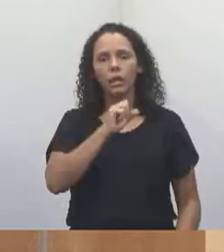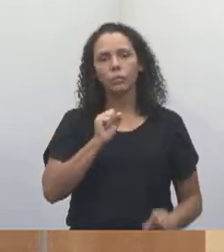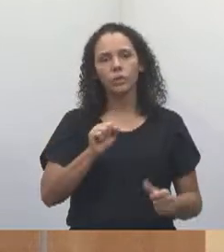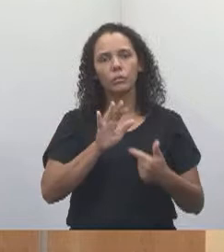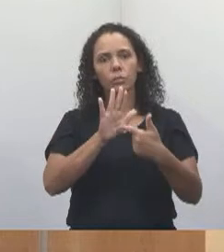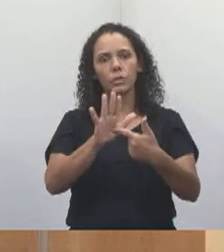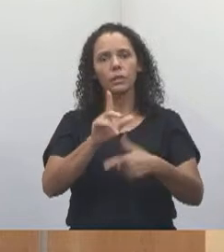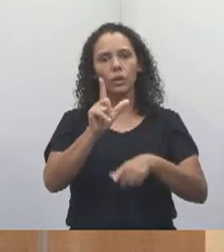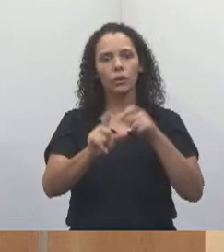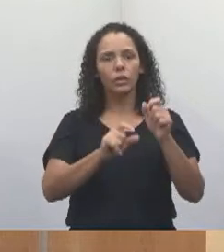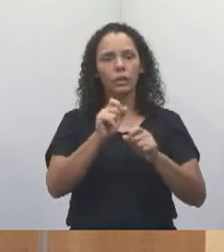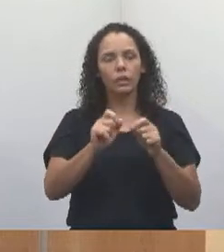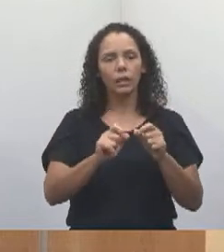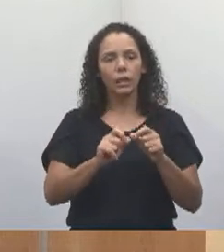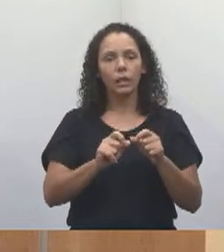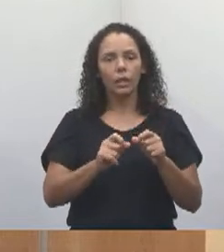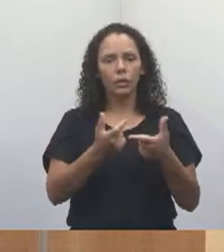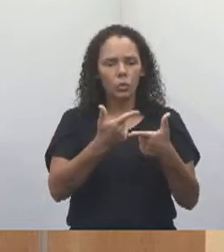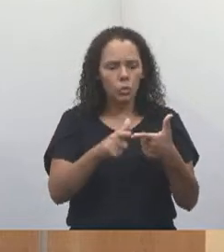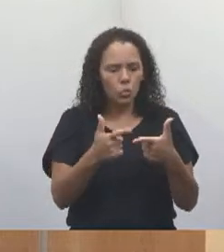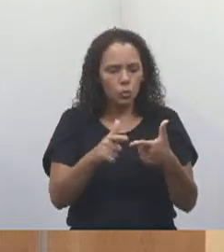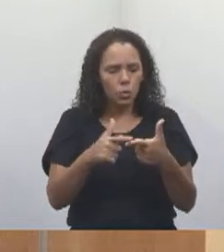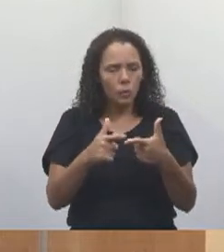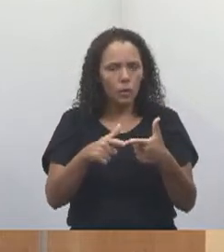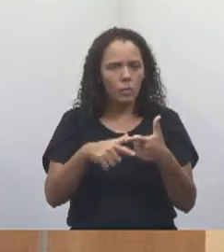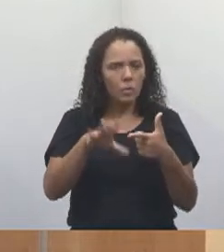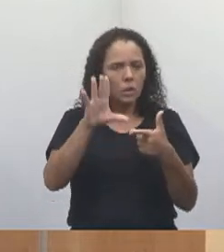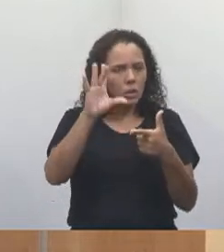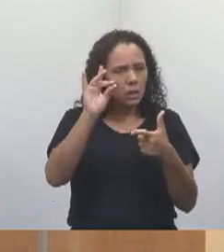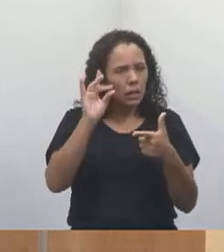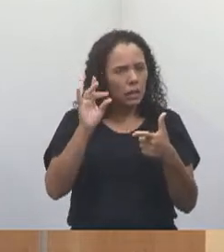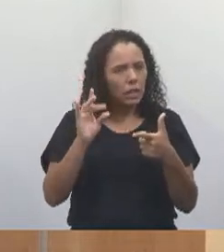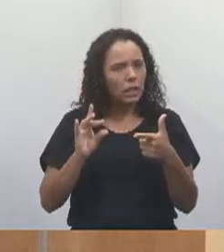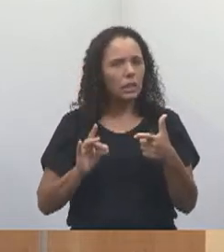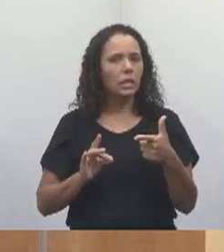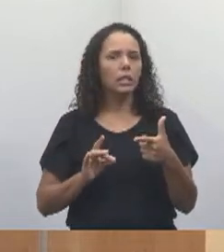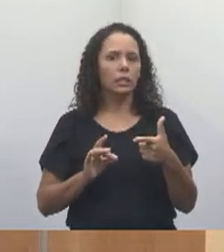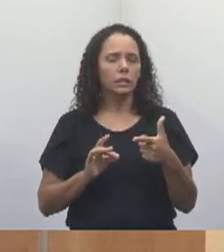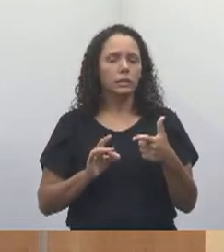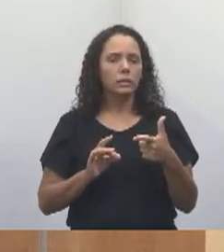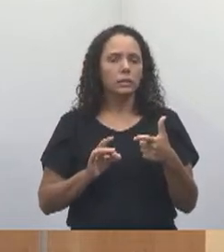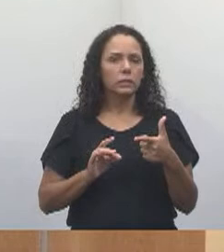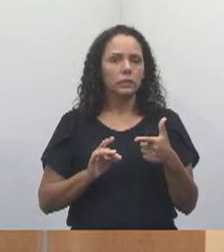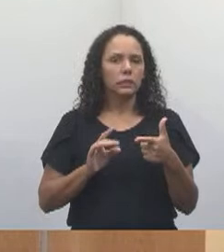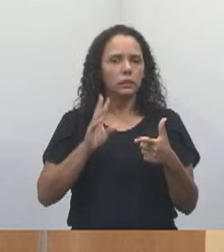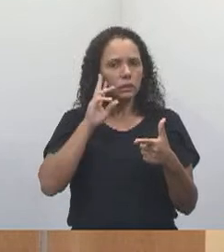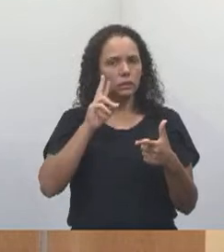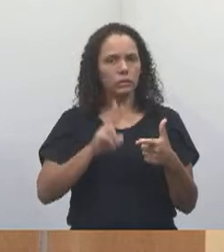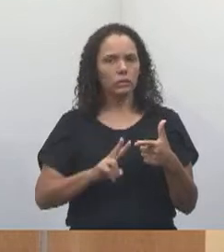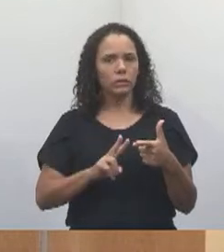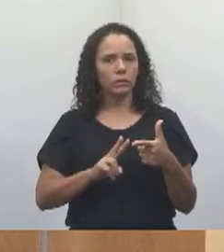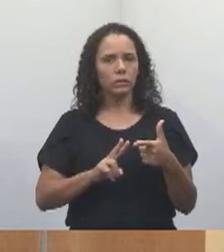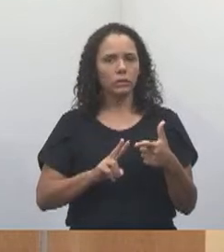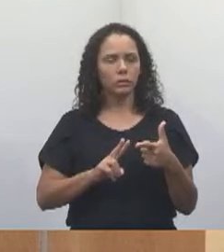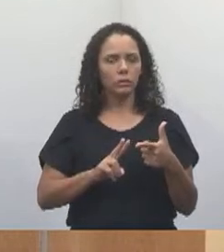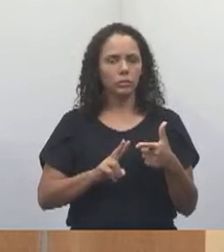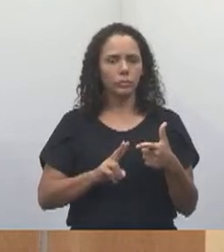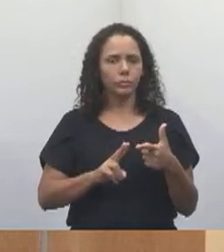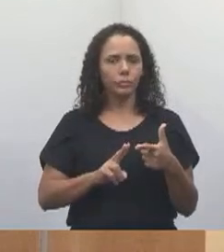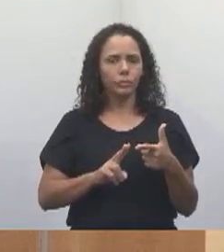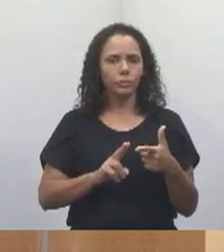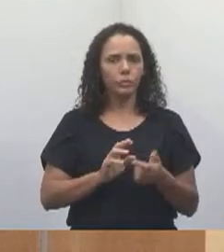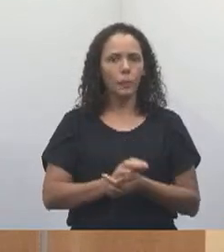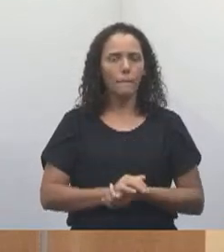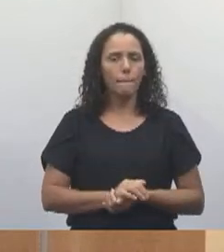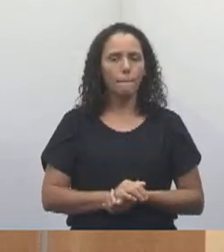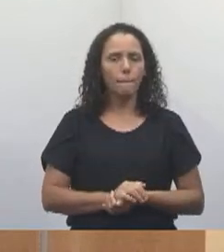detalhes estão sendo vistos. Mínimos detalhes para quem não frequenta, para quem não utiliza dessa passagem. Mas, para eles,